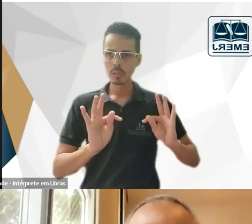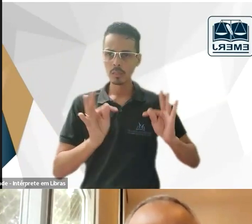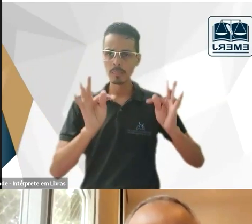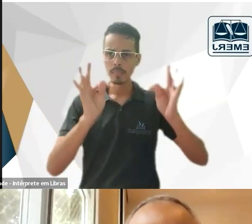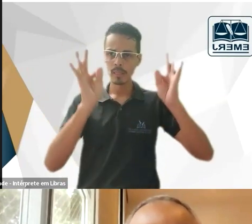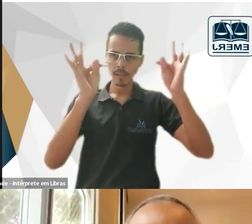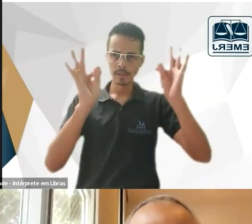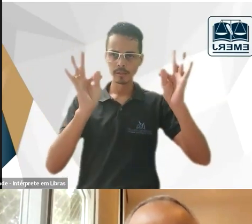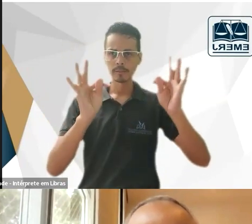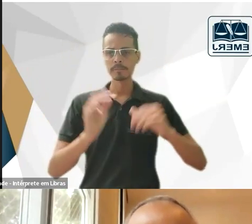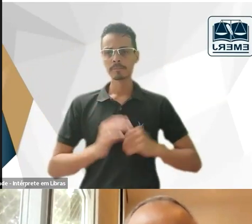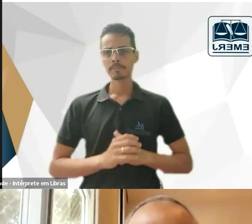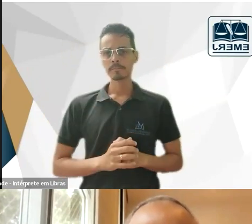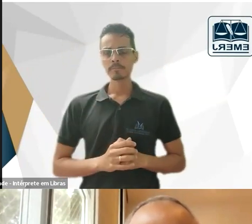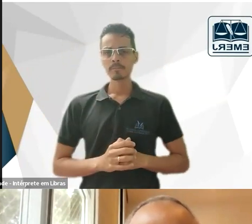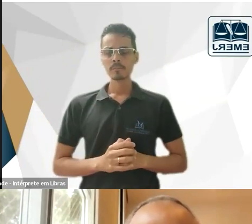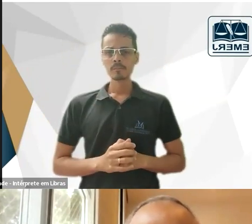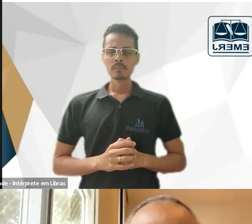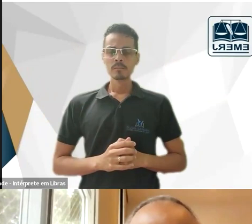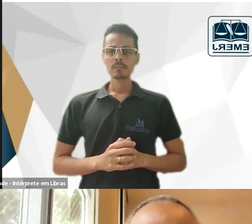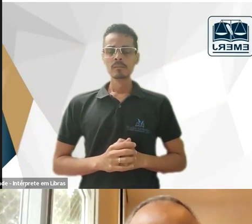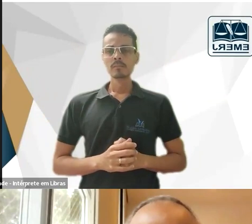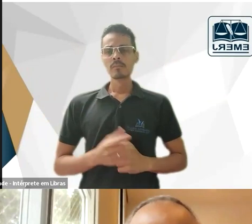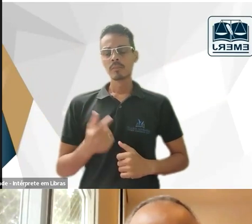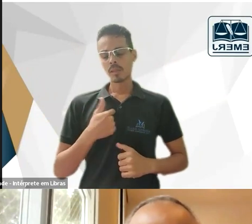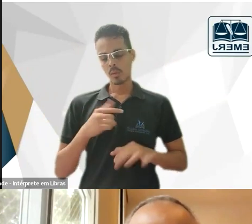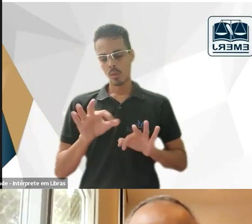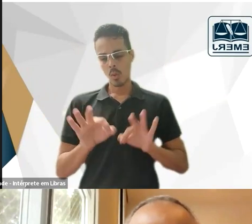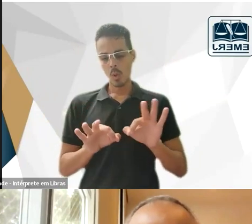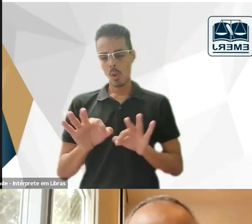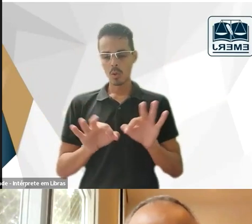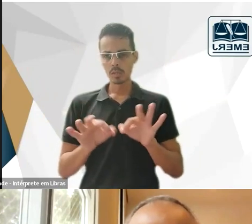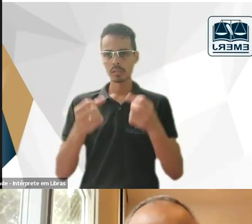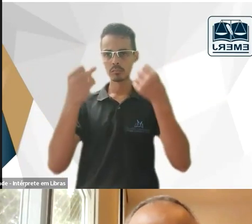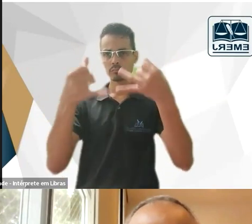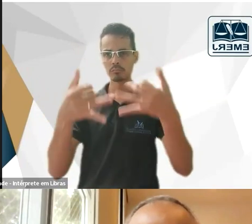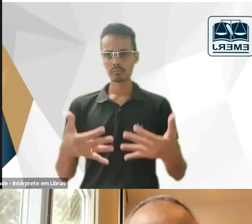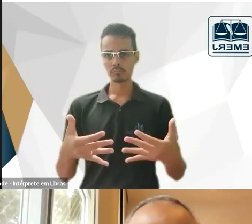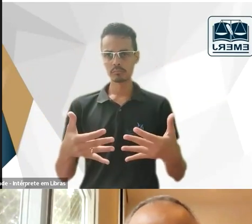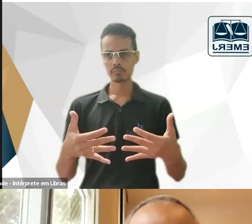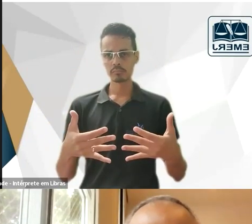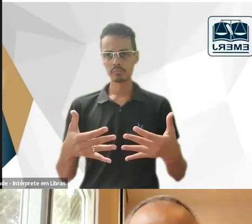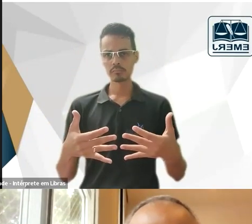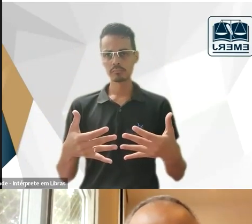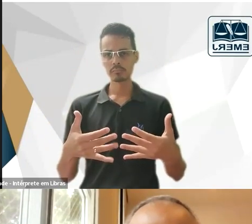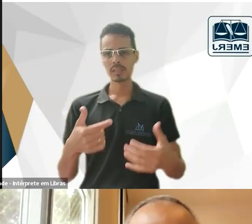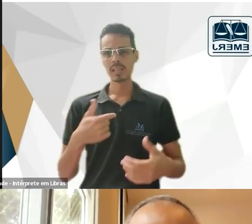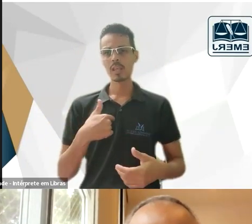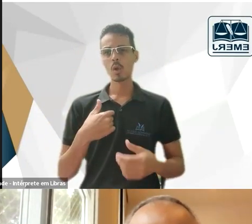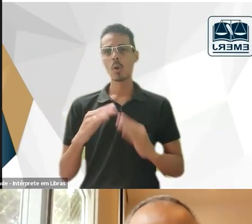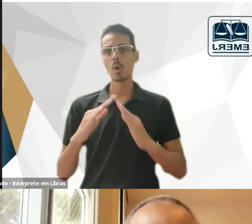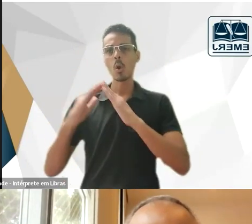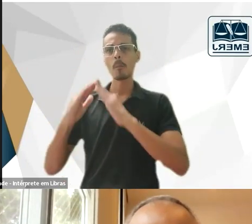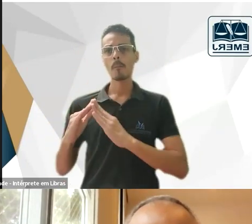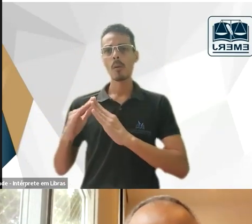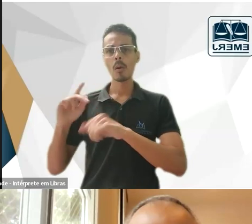detrás. Eu preparei uma fala e eu vou, como já estou há tempo fora do Brasil, adquirir